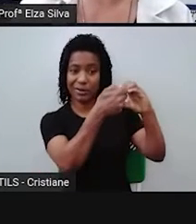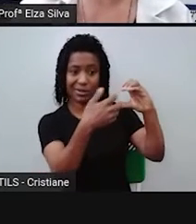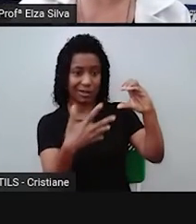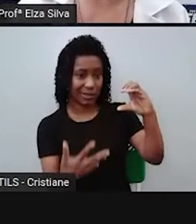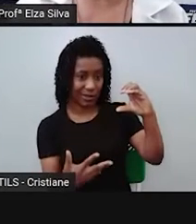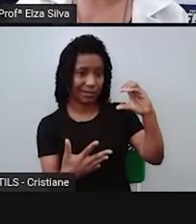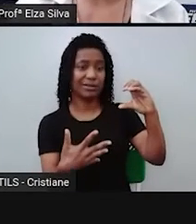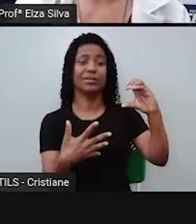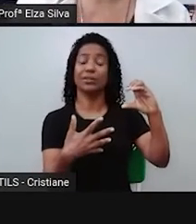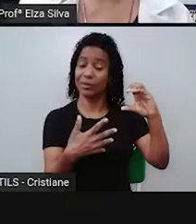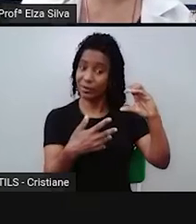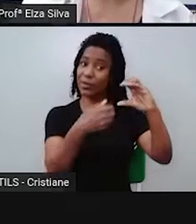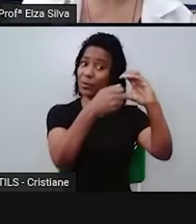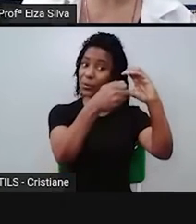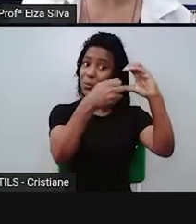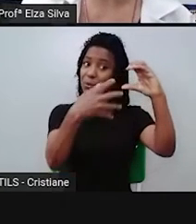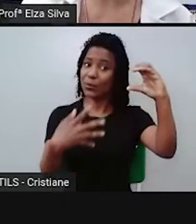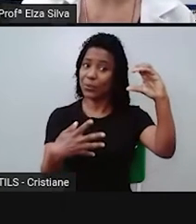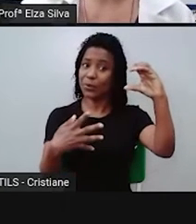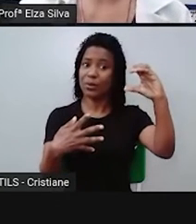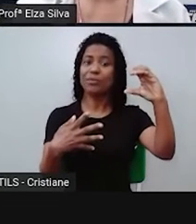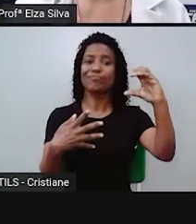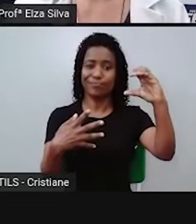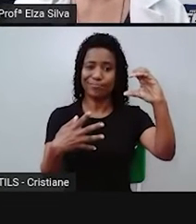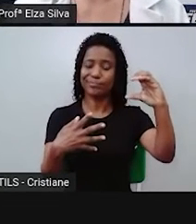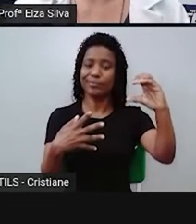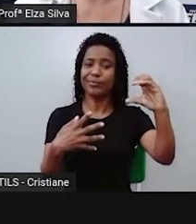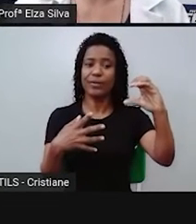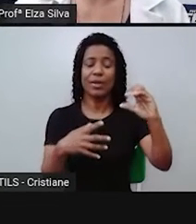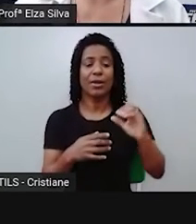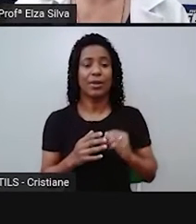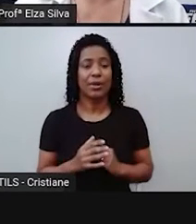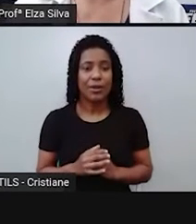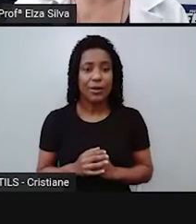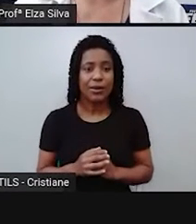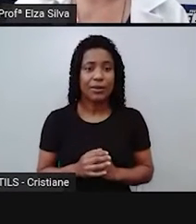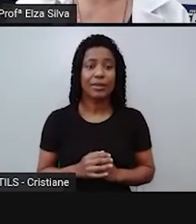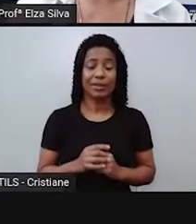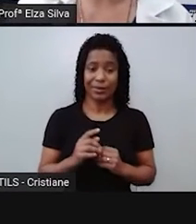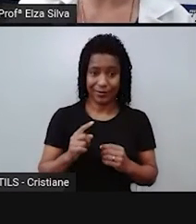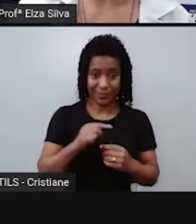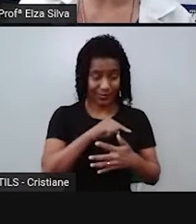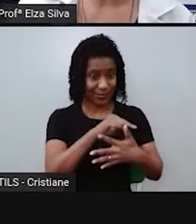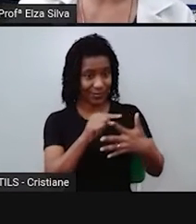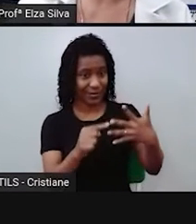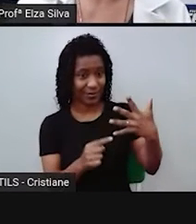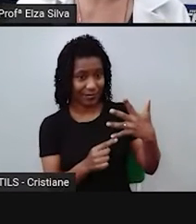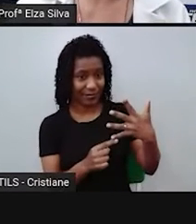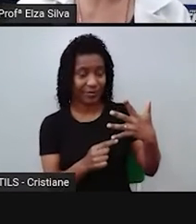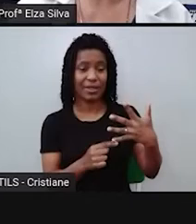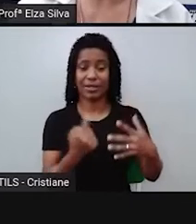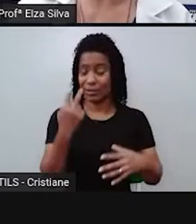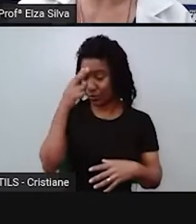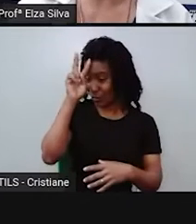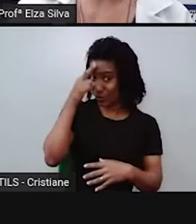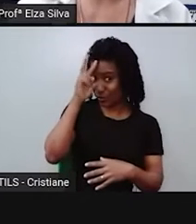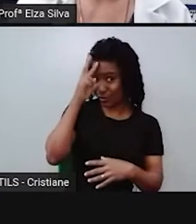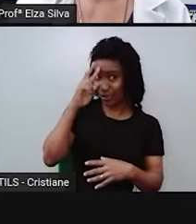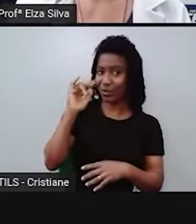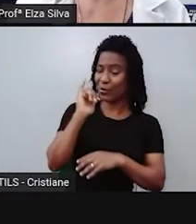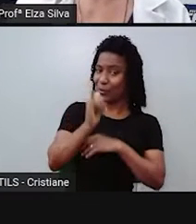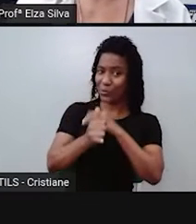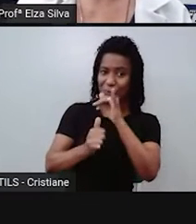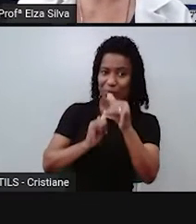diferencia de outros gêneros. Como eu disse antes, são histórias orais, com diferentes versões.